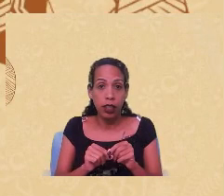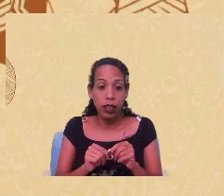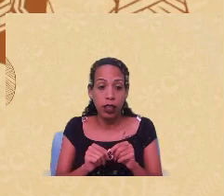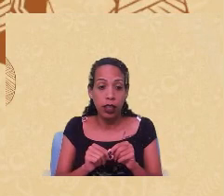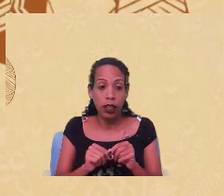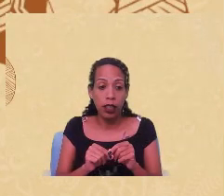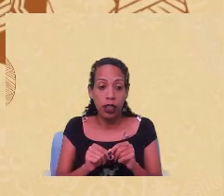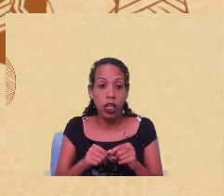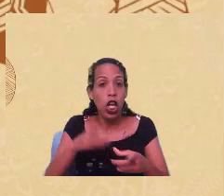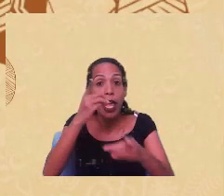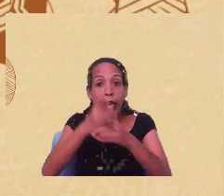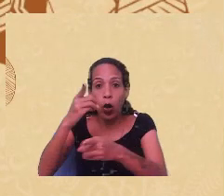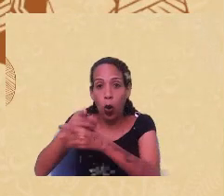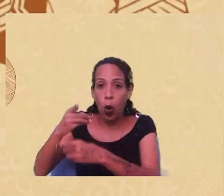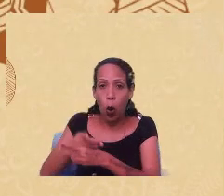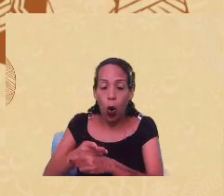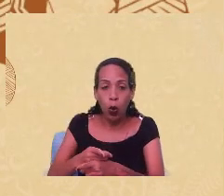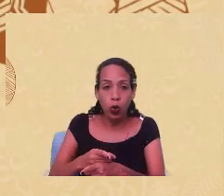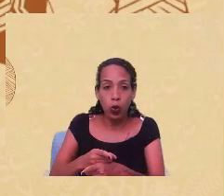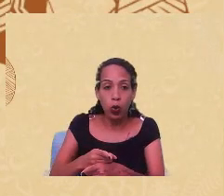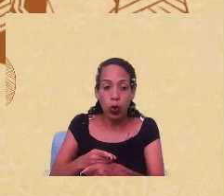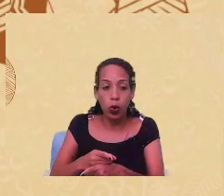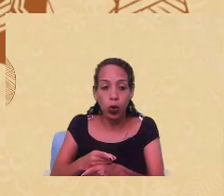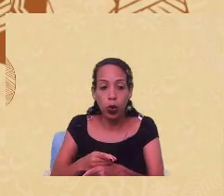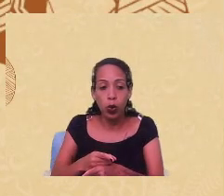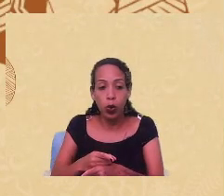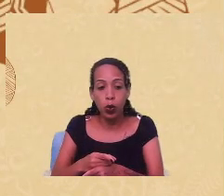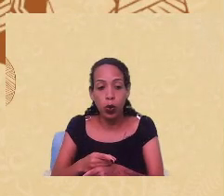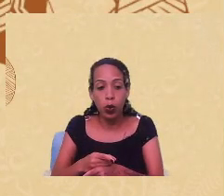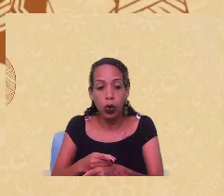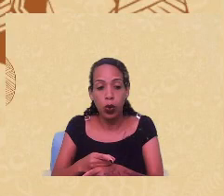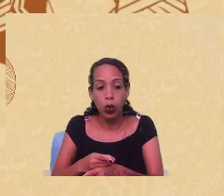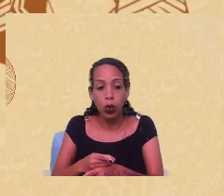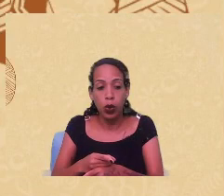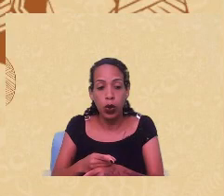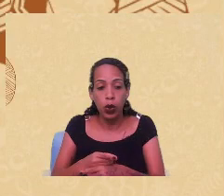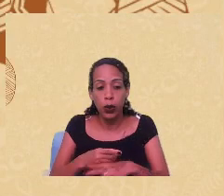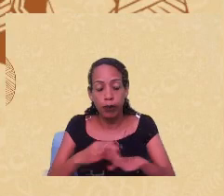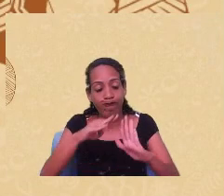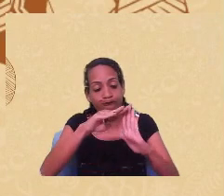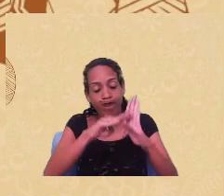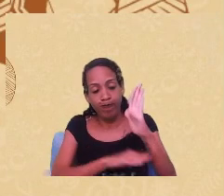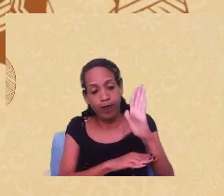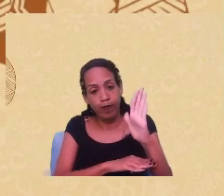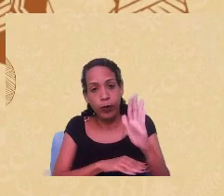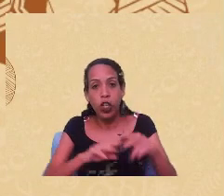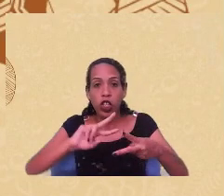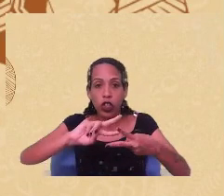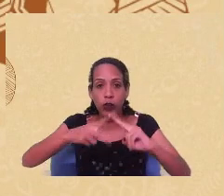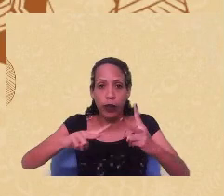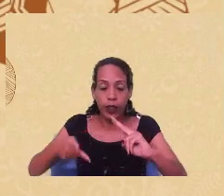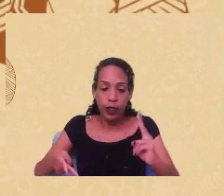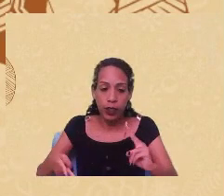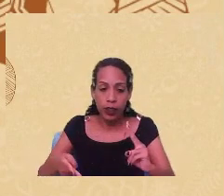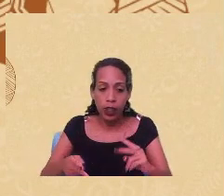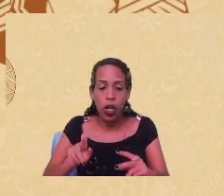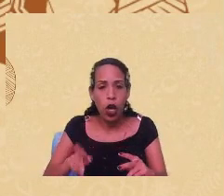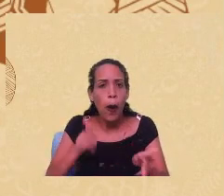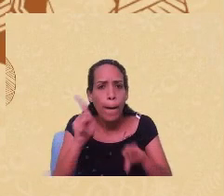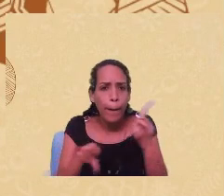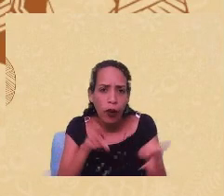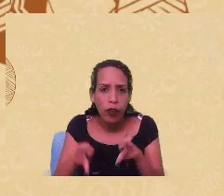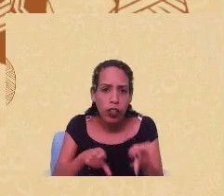encontro, de um encontro que é do comum da diferença. Então, veja, o professor Cabenguele,